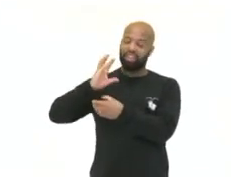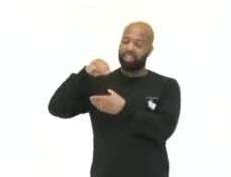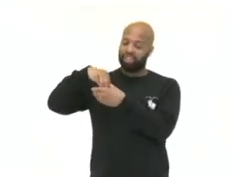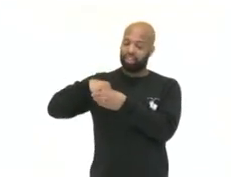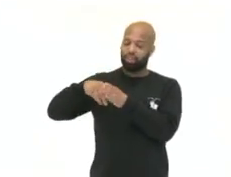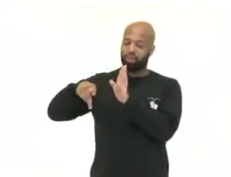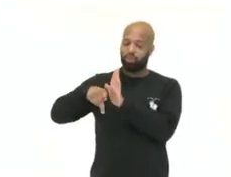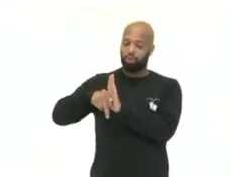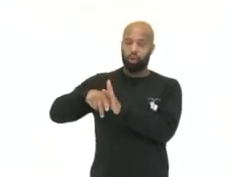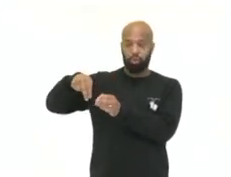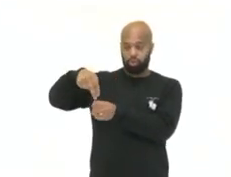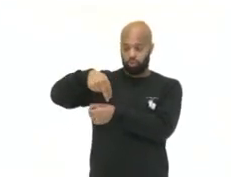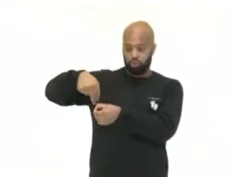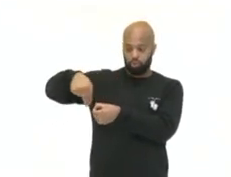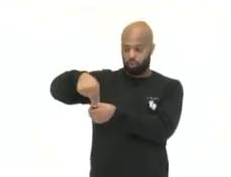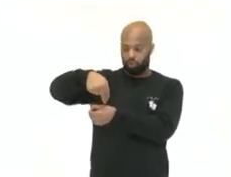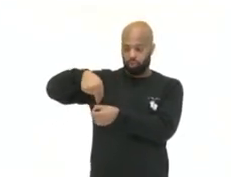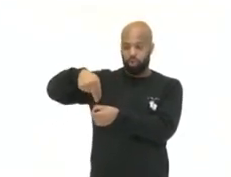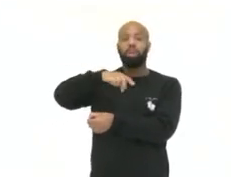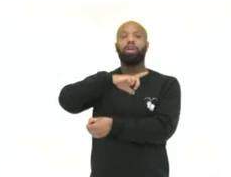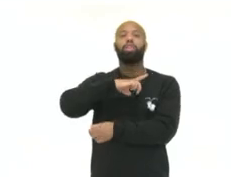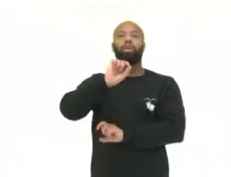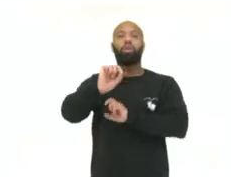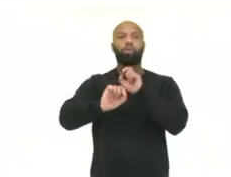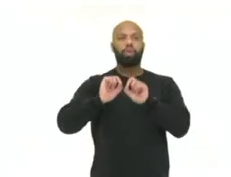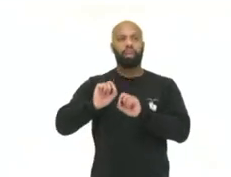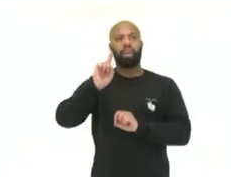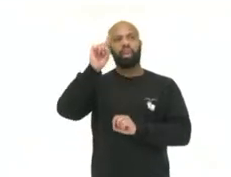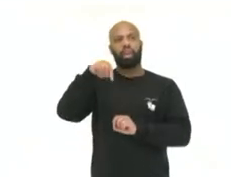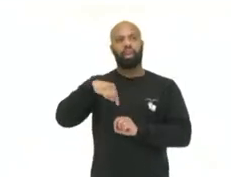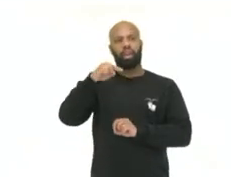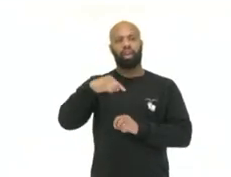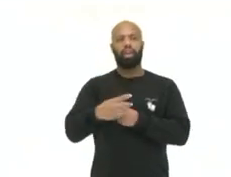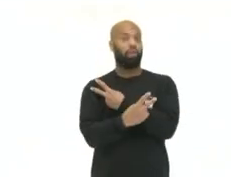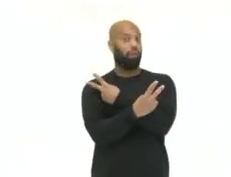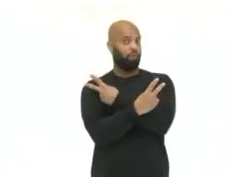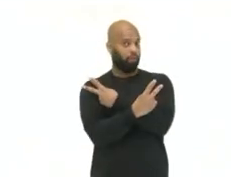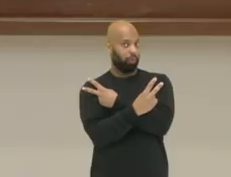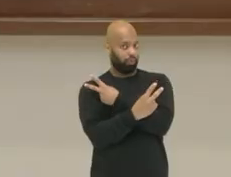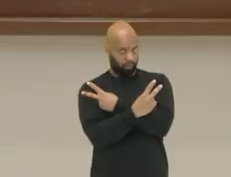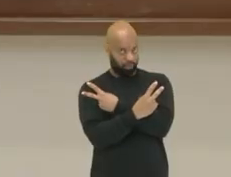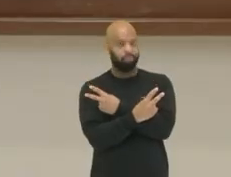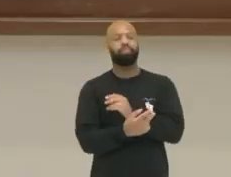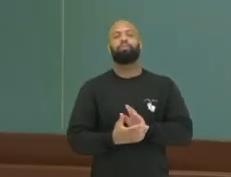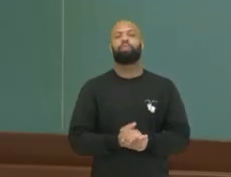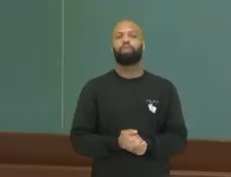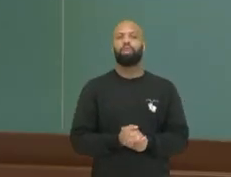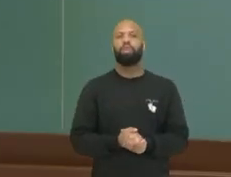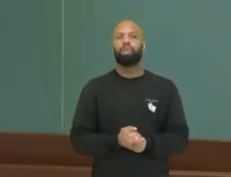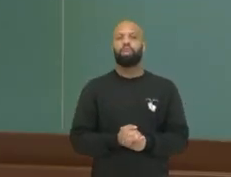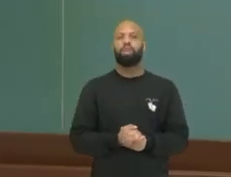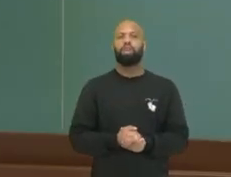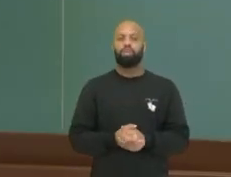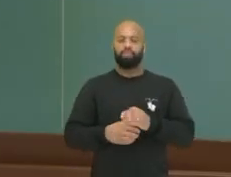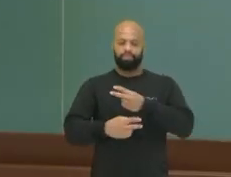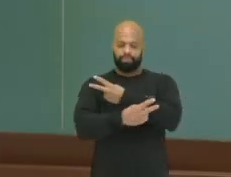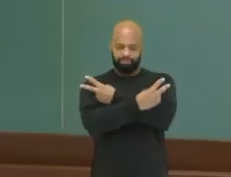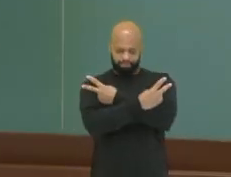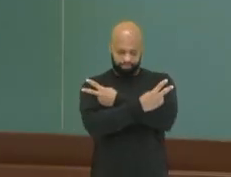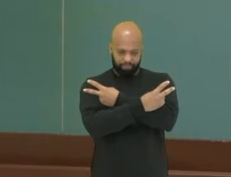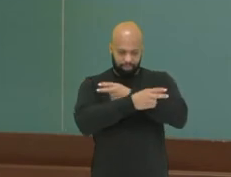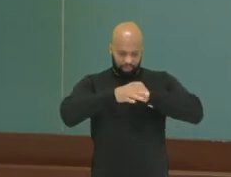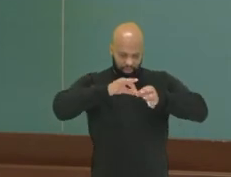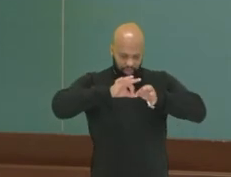deste núcleo que nós vamos encontrar os cromossomos. Se desenrolássemos